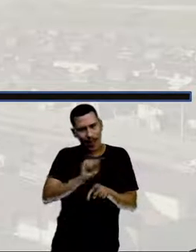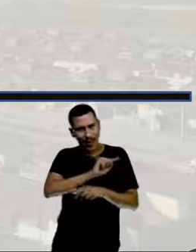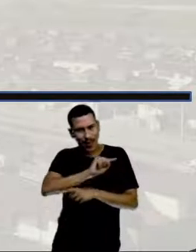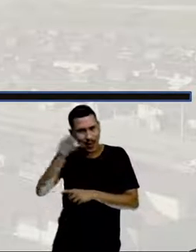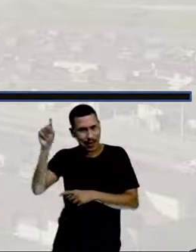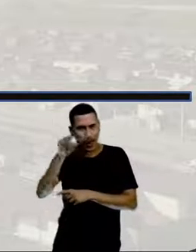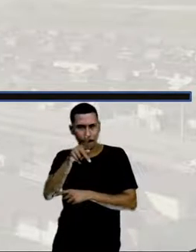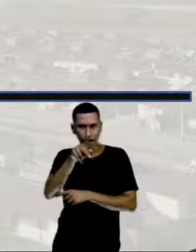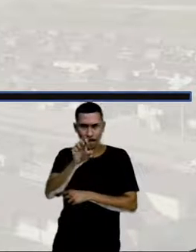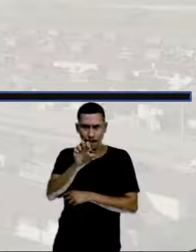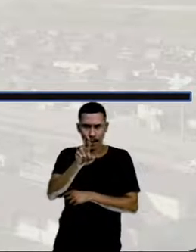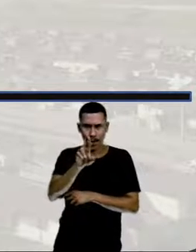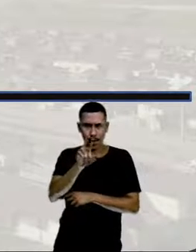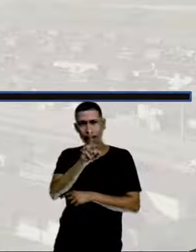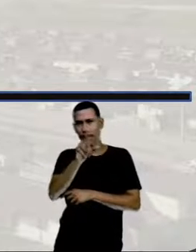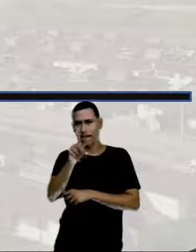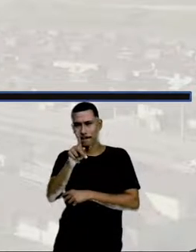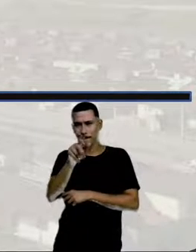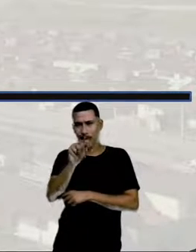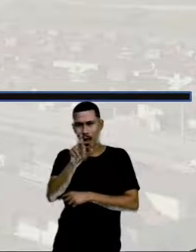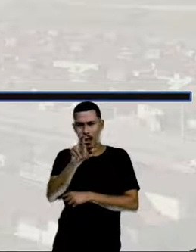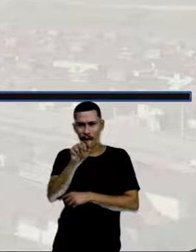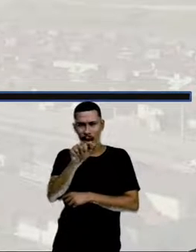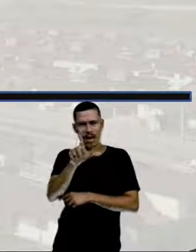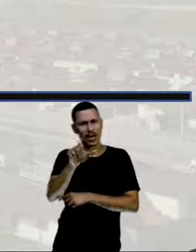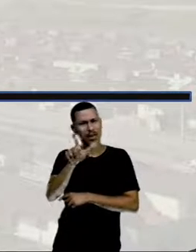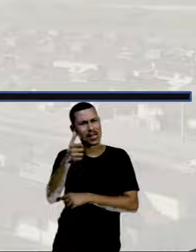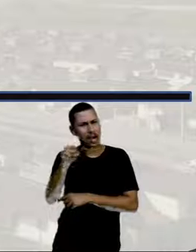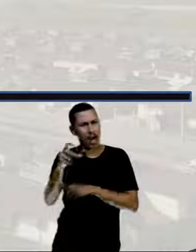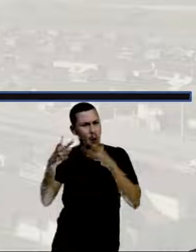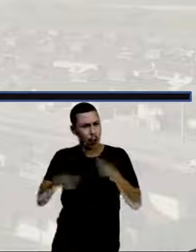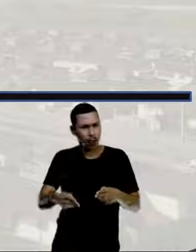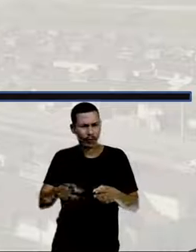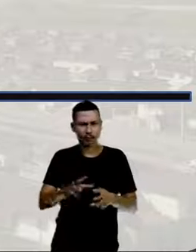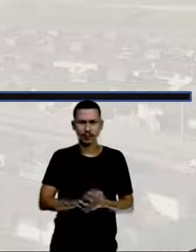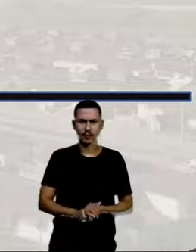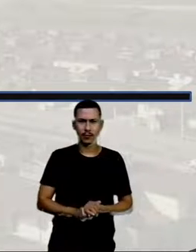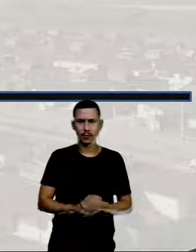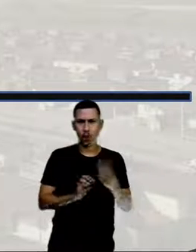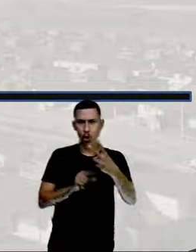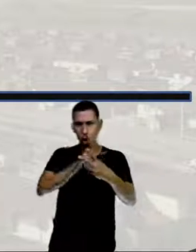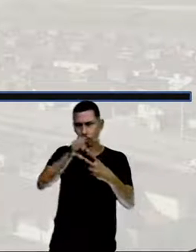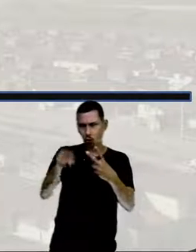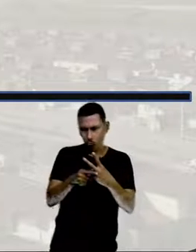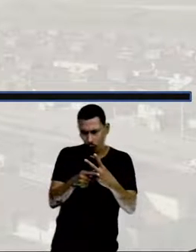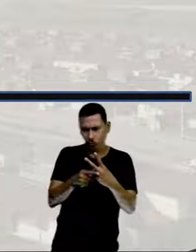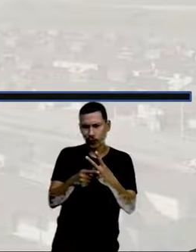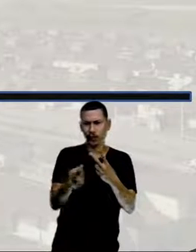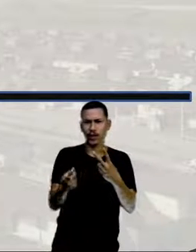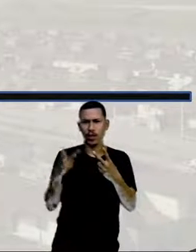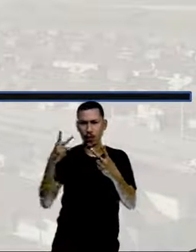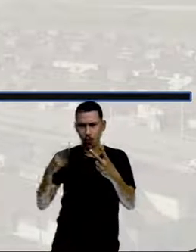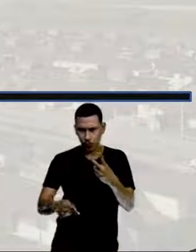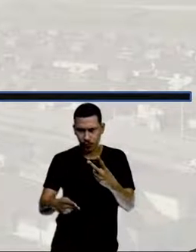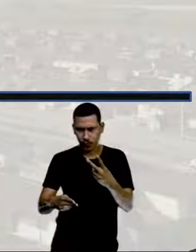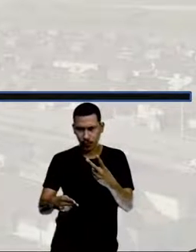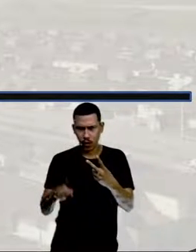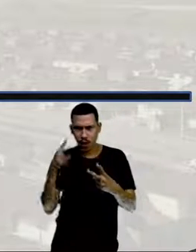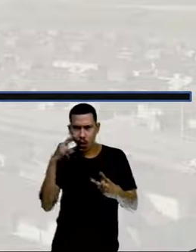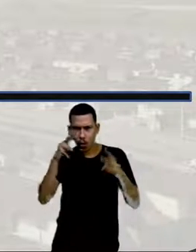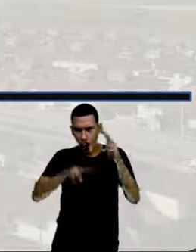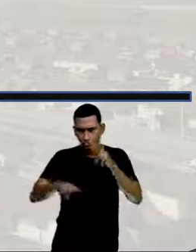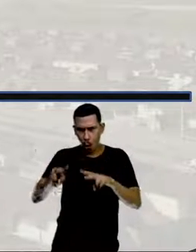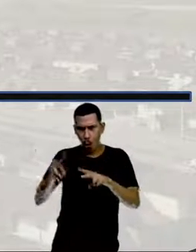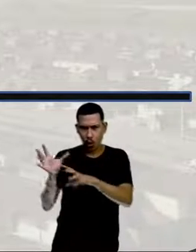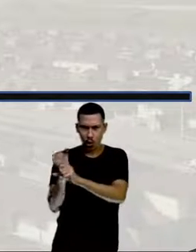são paralelas, tá bom? Então, esses dois aqui, ângulos, eles têm, certo? Eles são